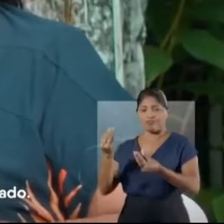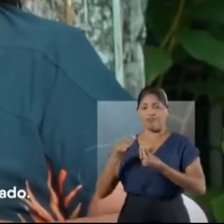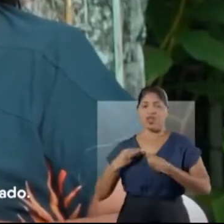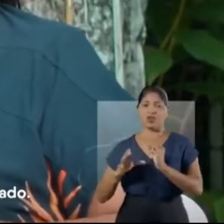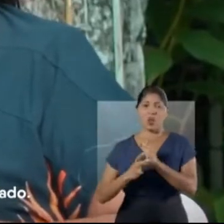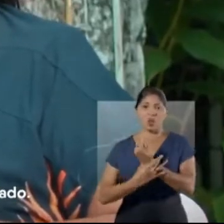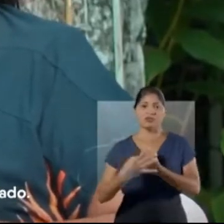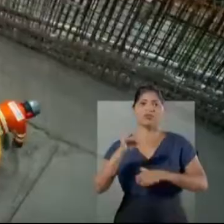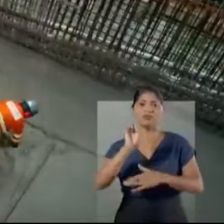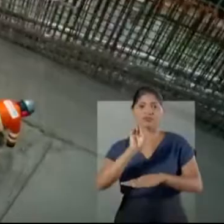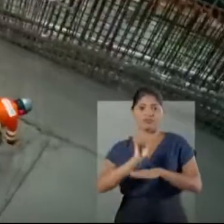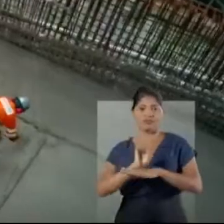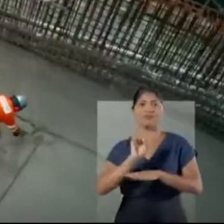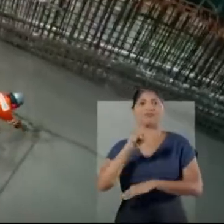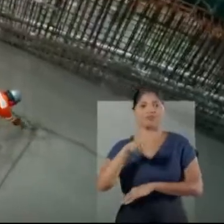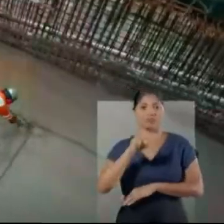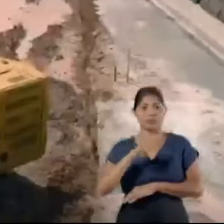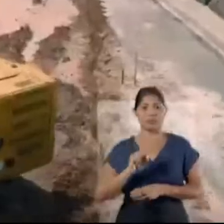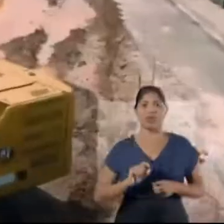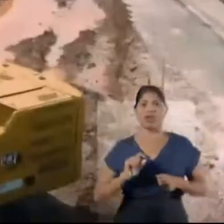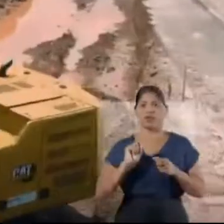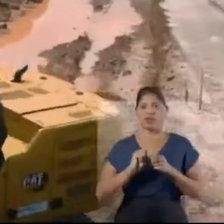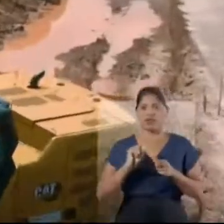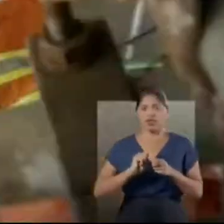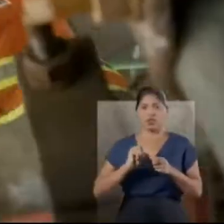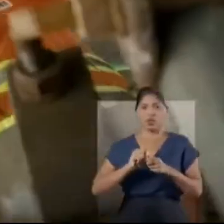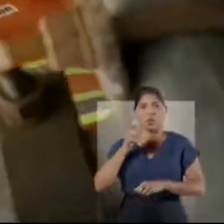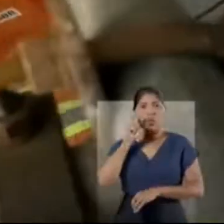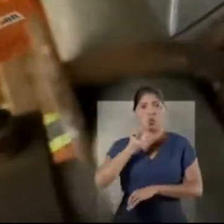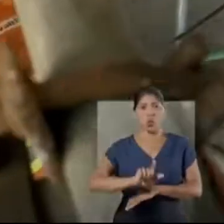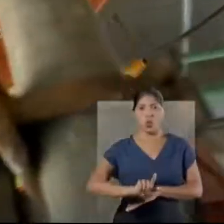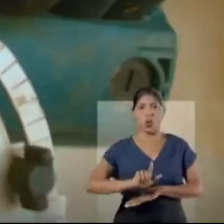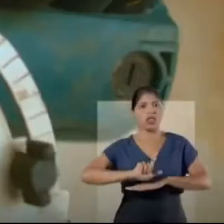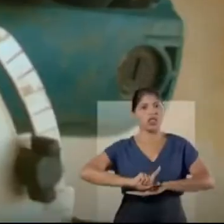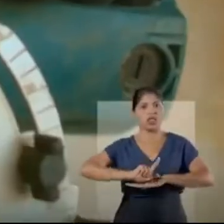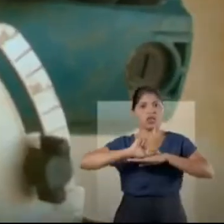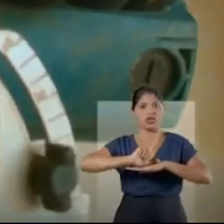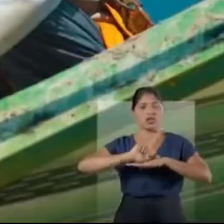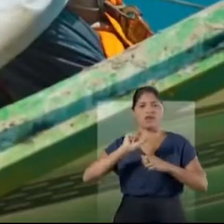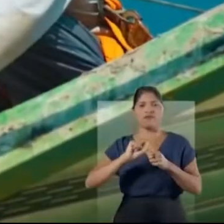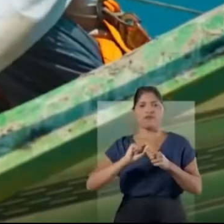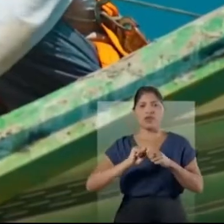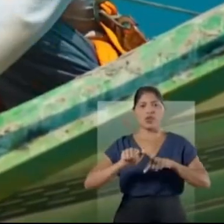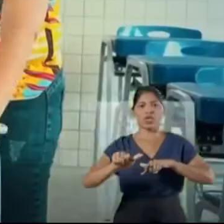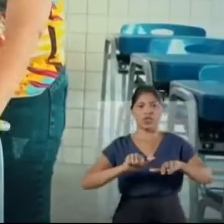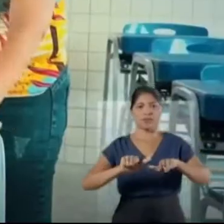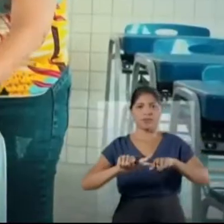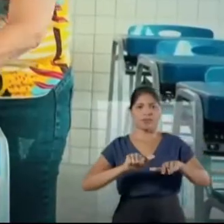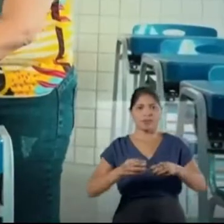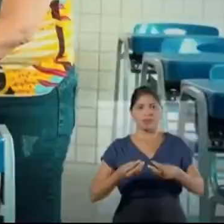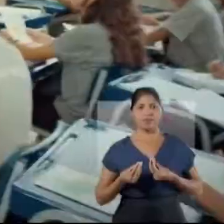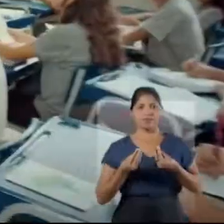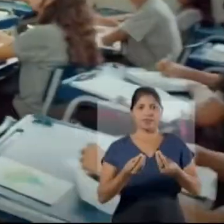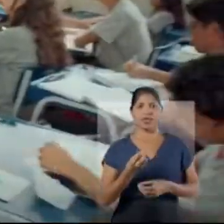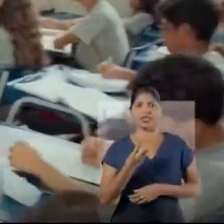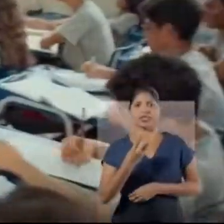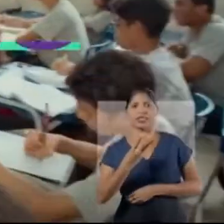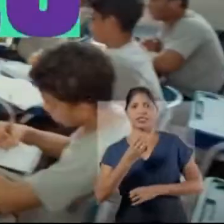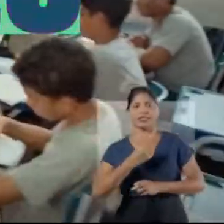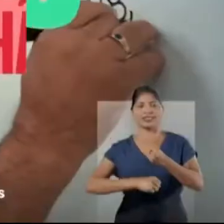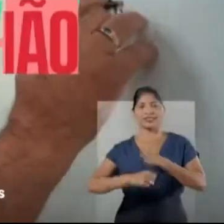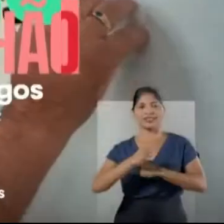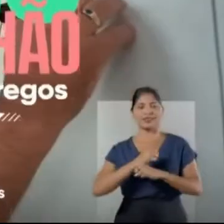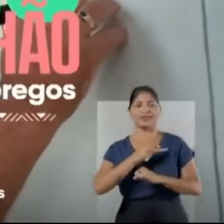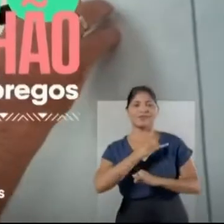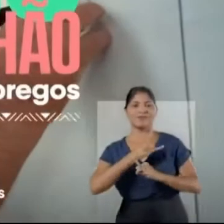segurança para o nosso estado. Batemos todos os recordes na geração de empregos. Em 3 anos e meio,